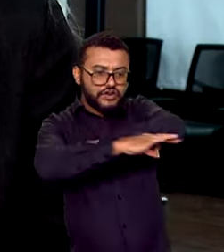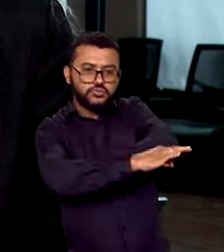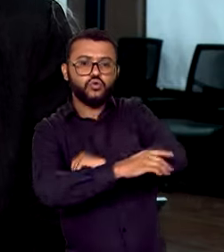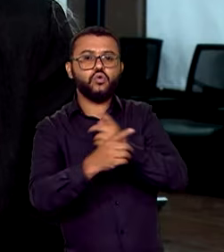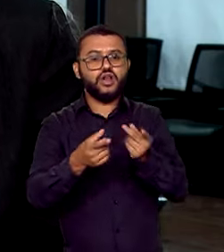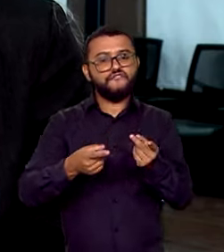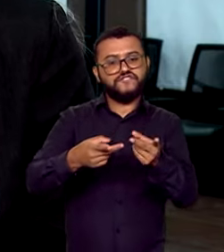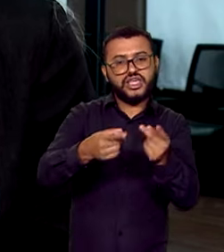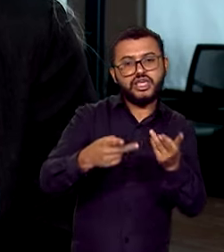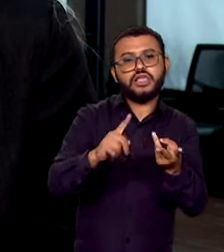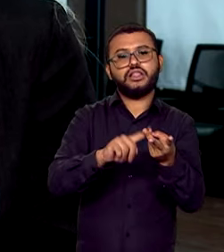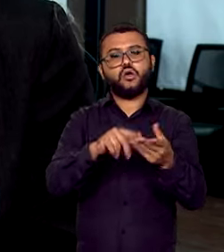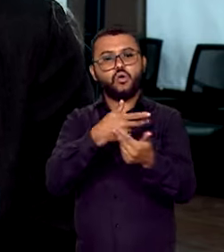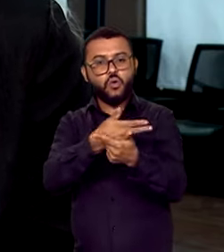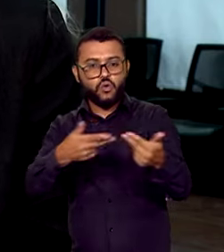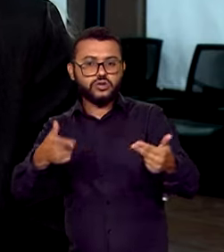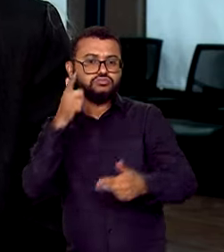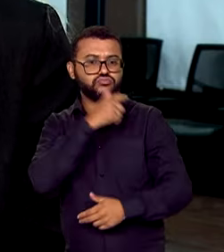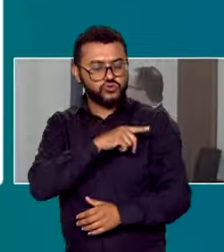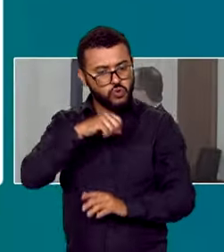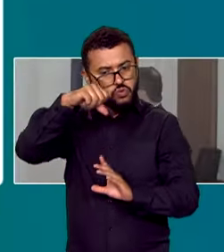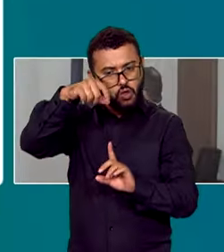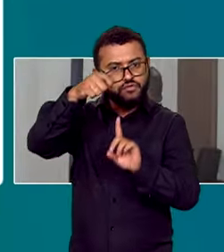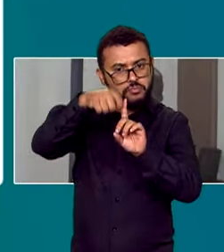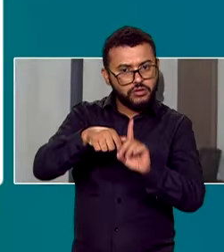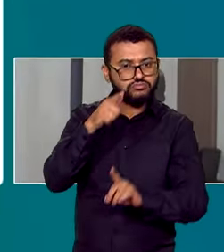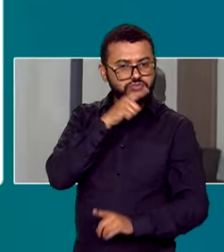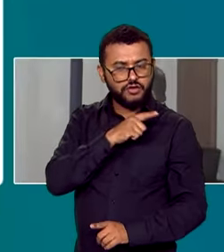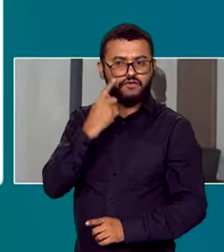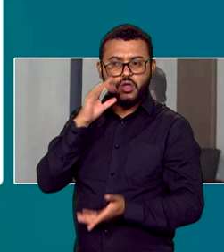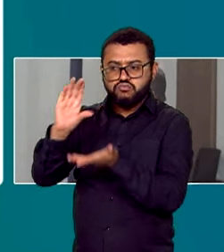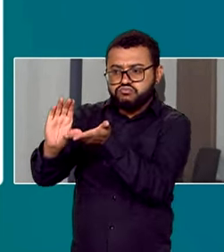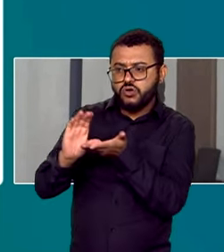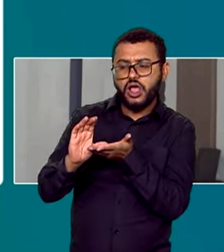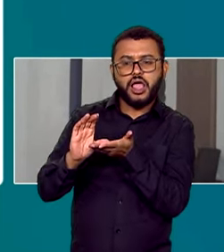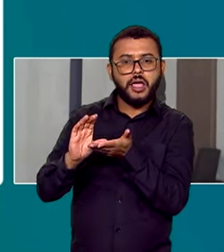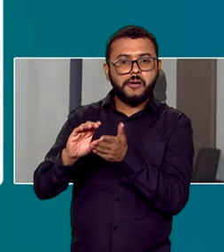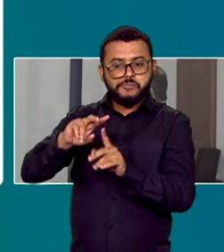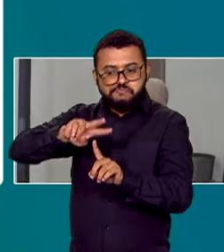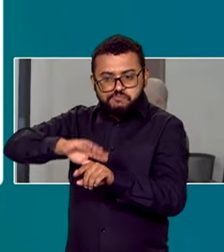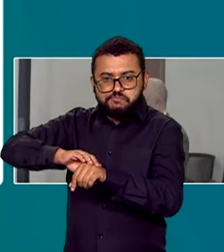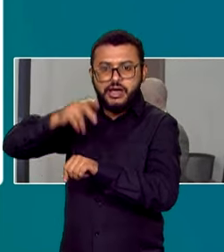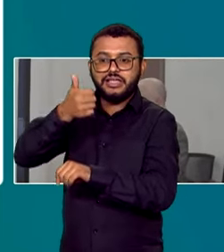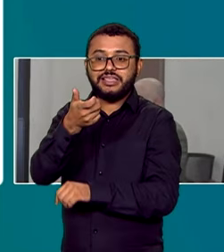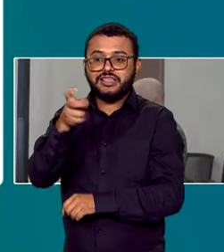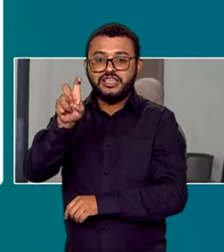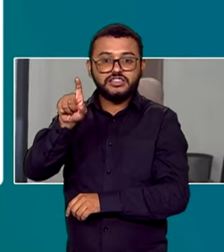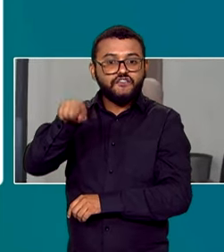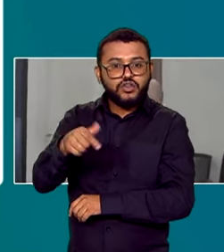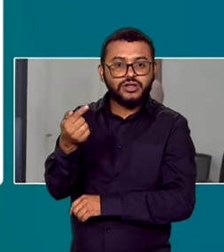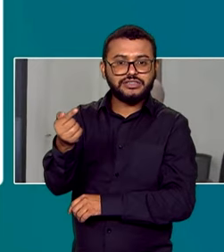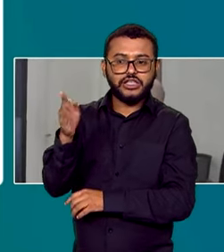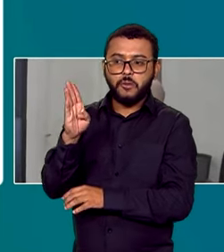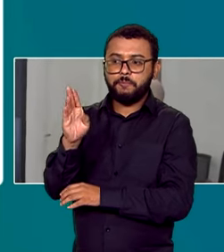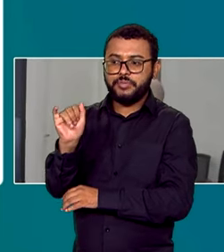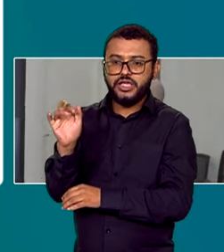comércio e os serviços nos últimos nove meses. A carteira de crédito cresceu R$ 15,7 bilhões,